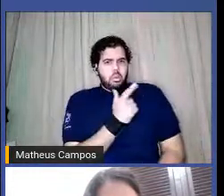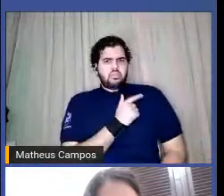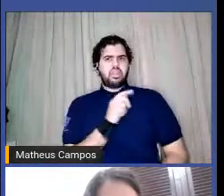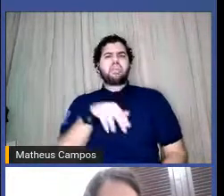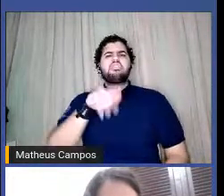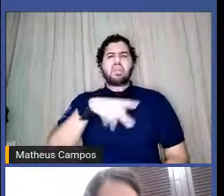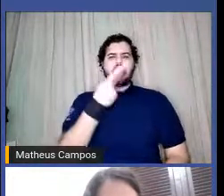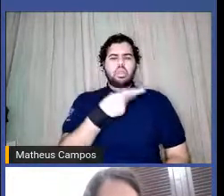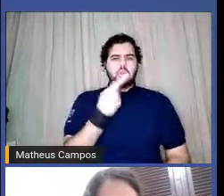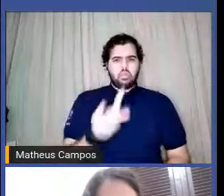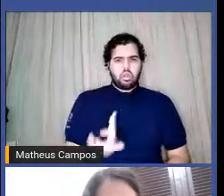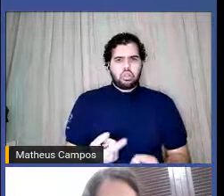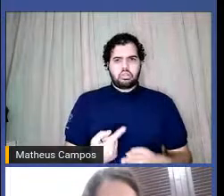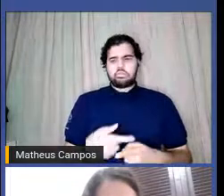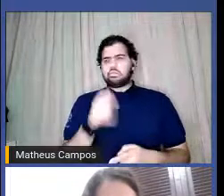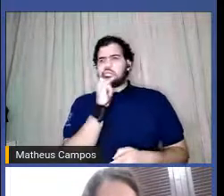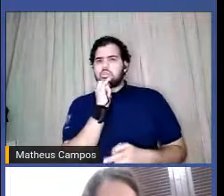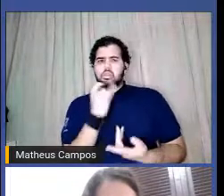Que eu faço